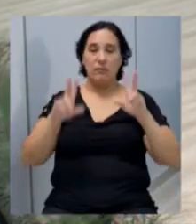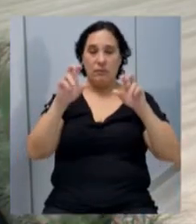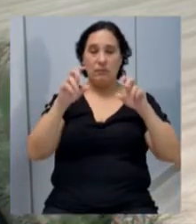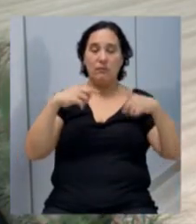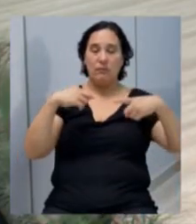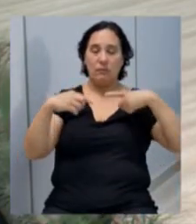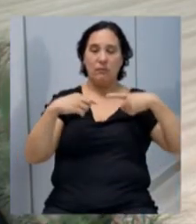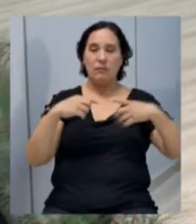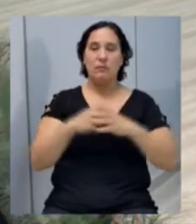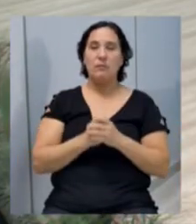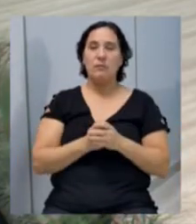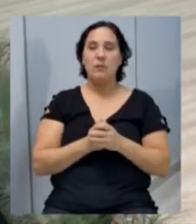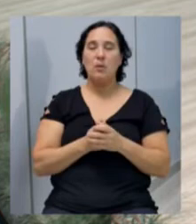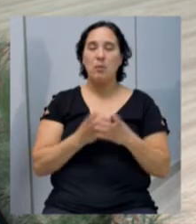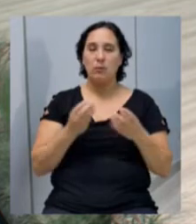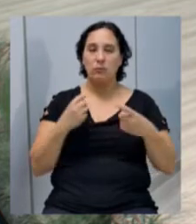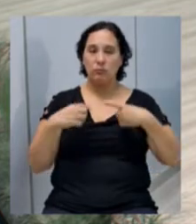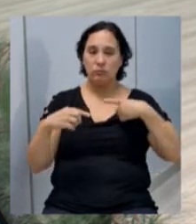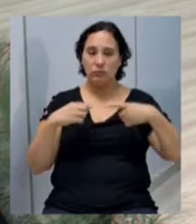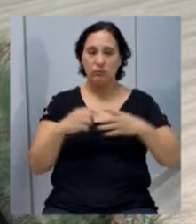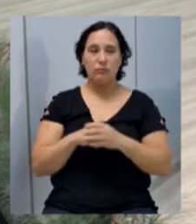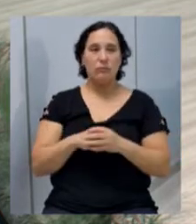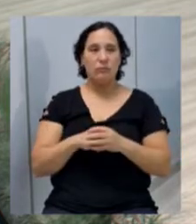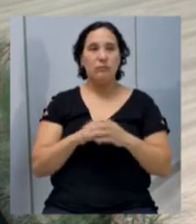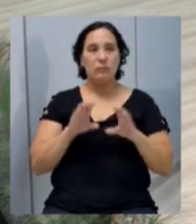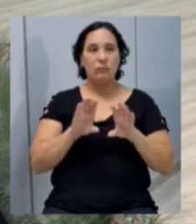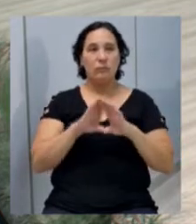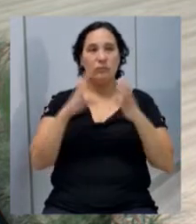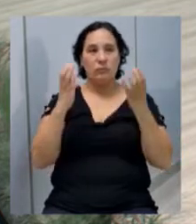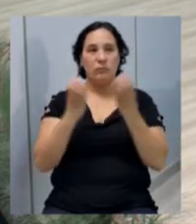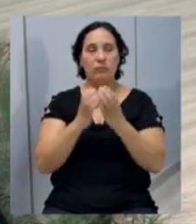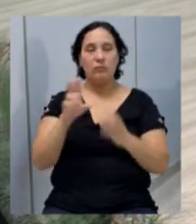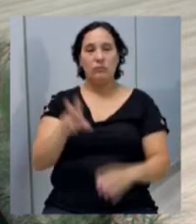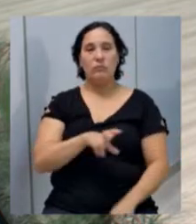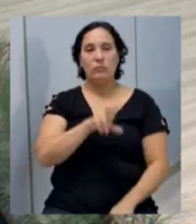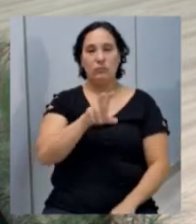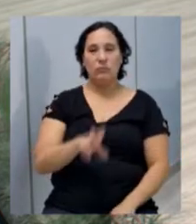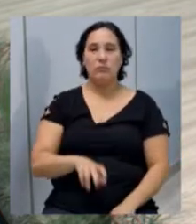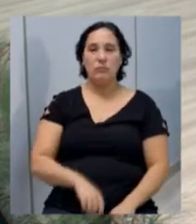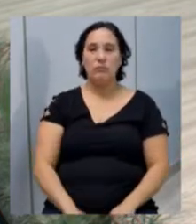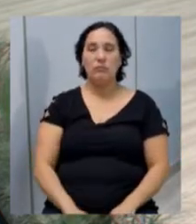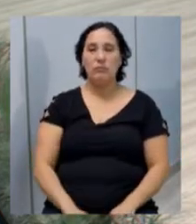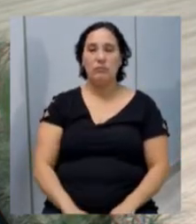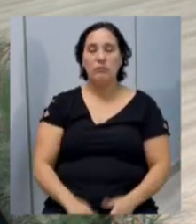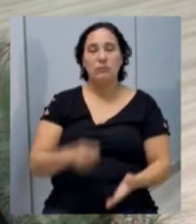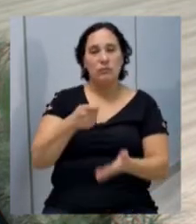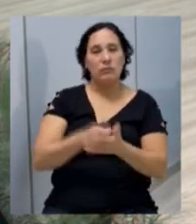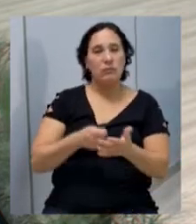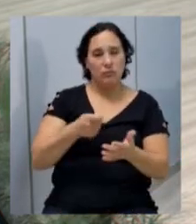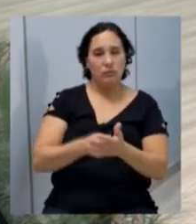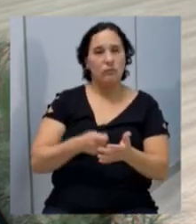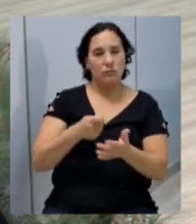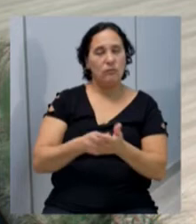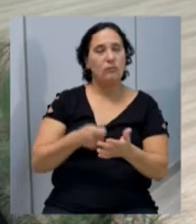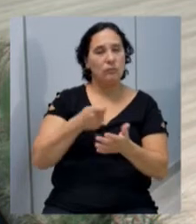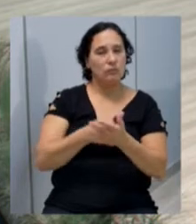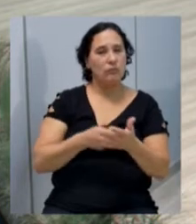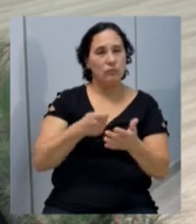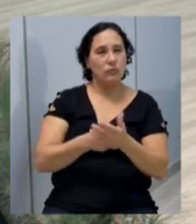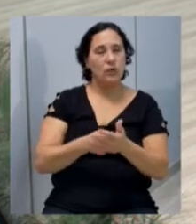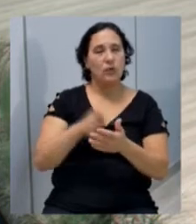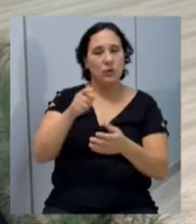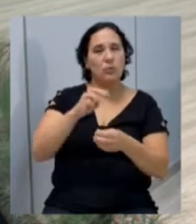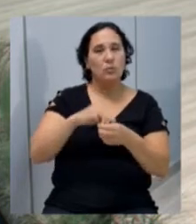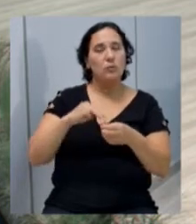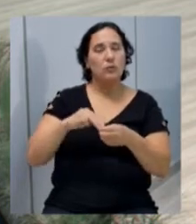debate. Realmente, é um assunto que está sendo bastante discutido em toda a comunidade chancherense. E as reivindicações ali são na parte do